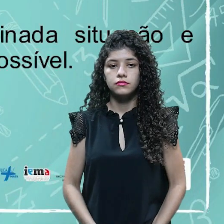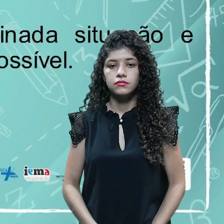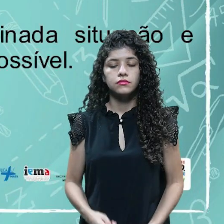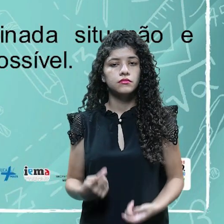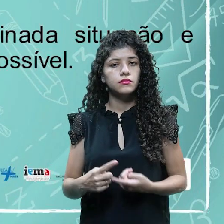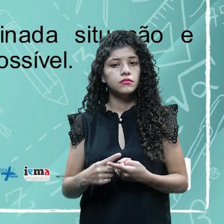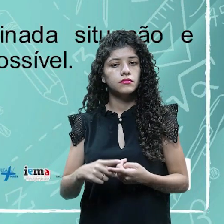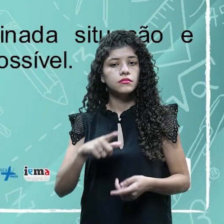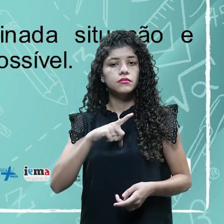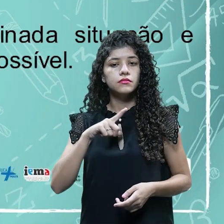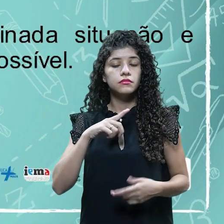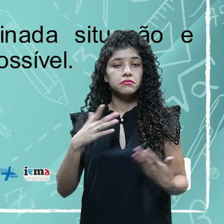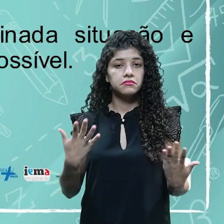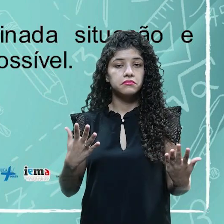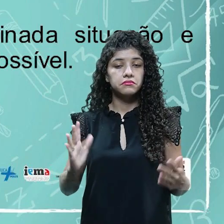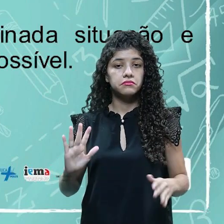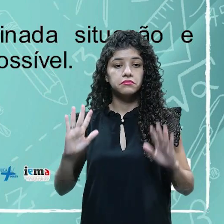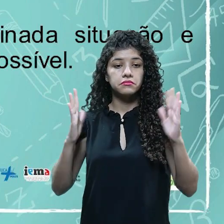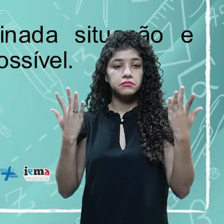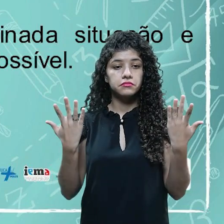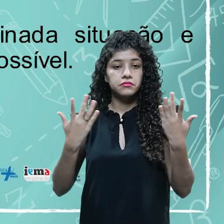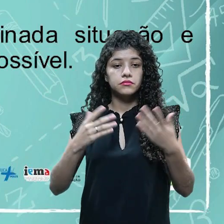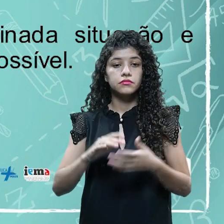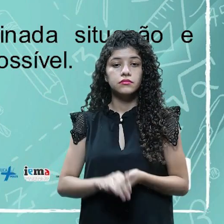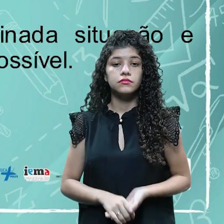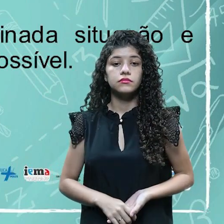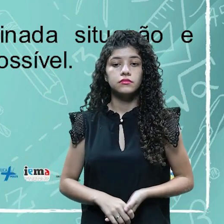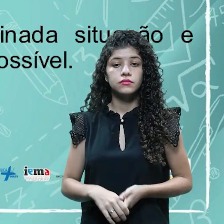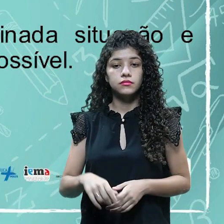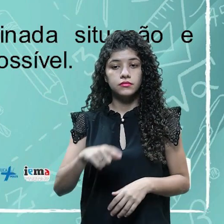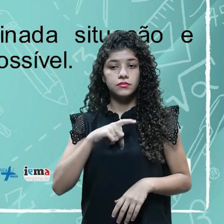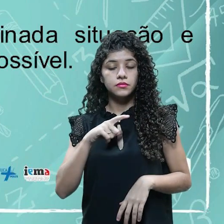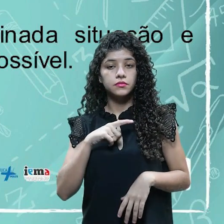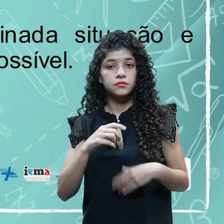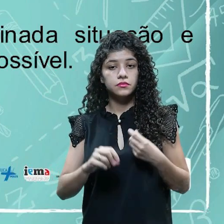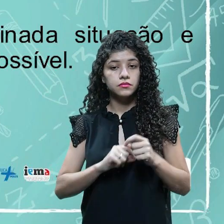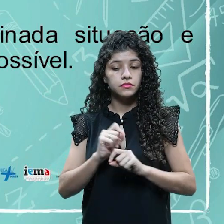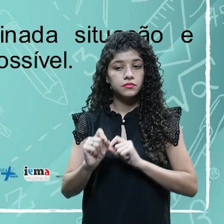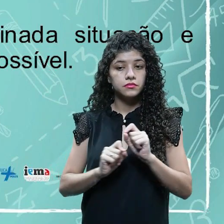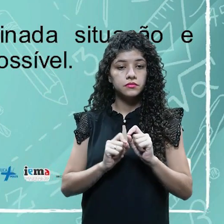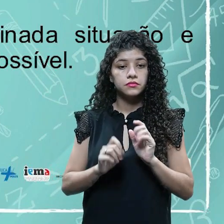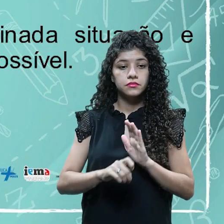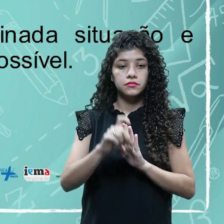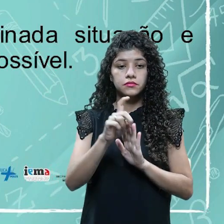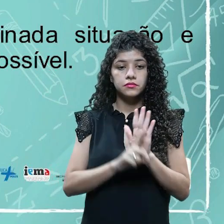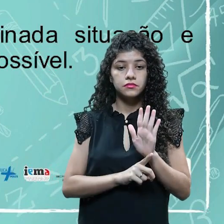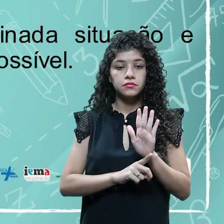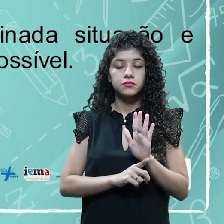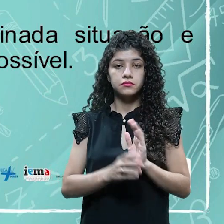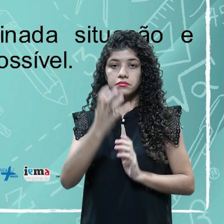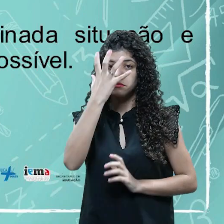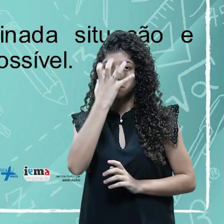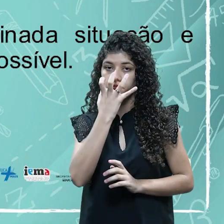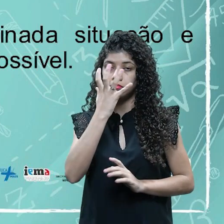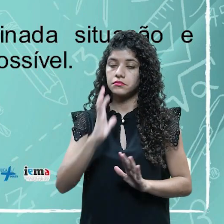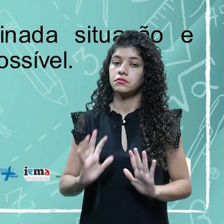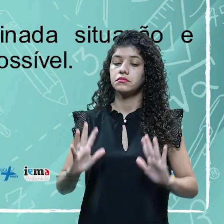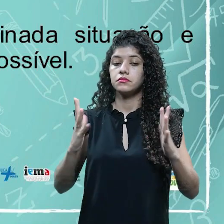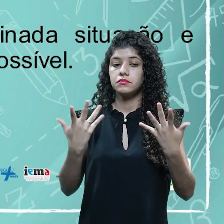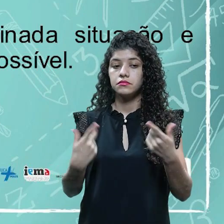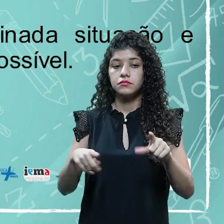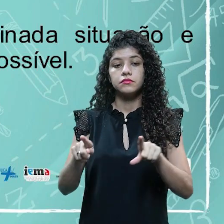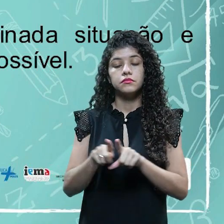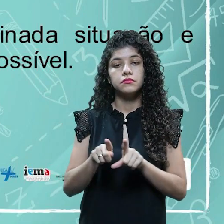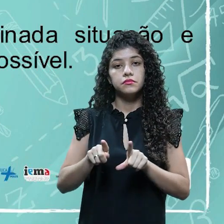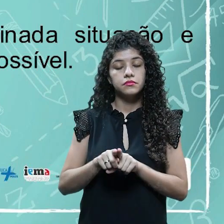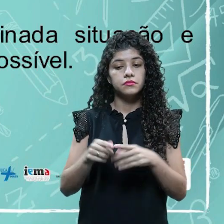cerimônias, né? Elas geram maneiras de reconhecer com dignidade a seriedade, né? Do evento. Geram modos